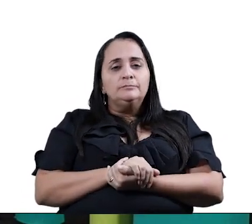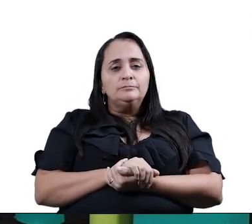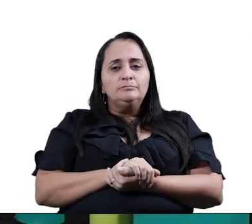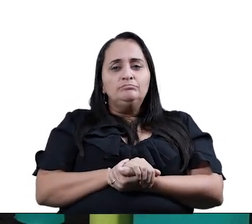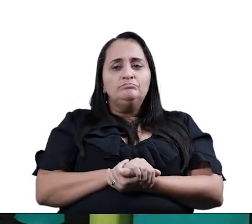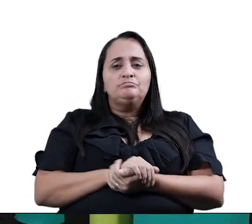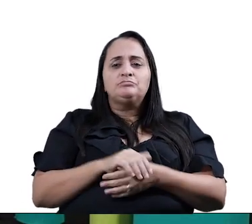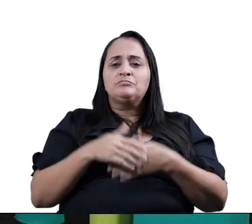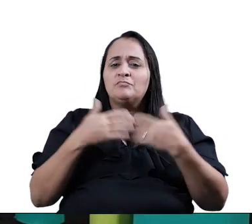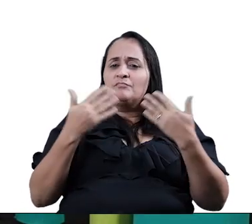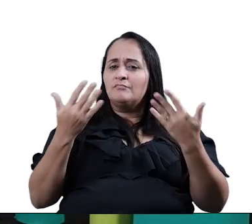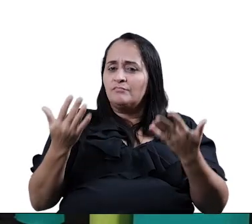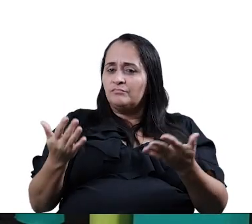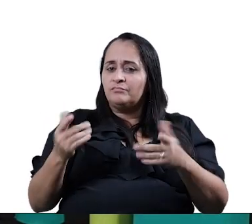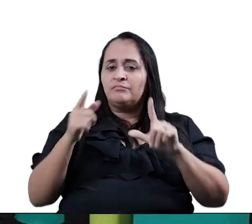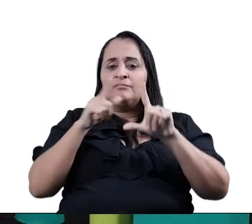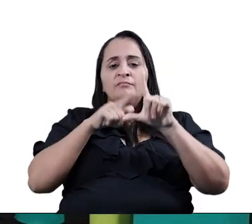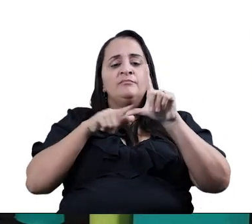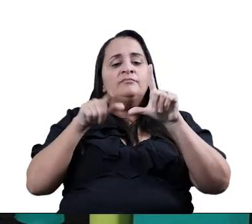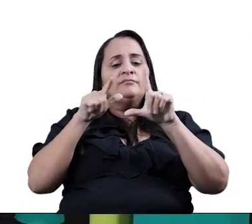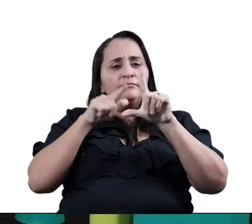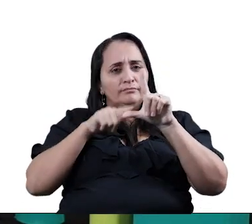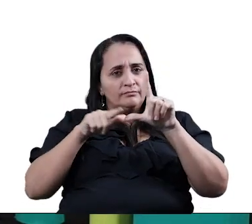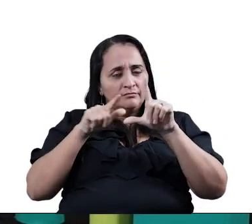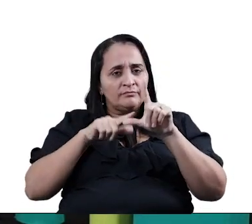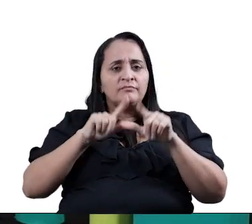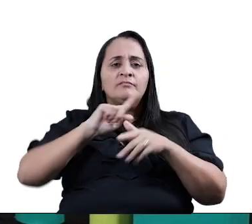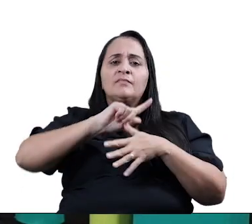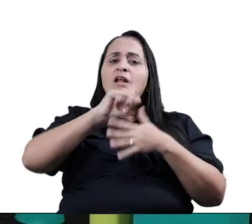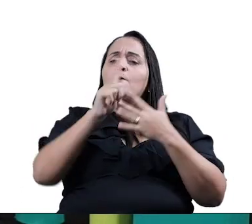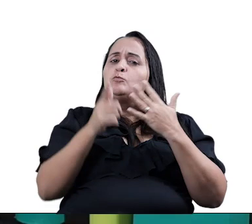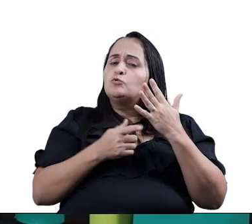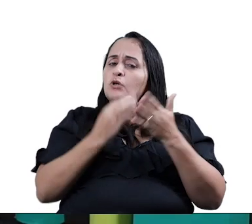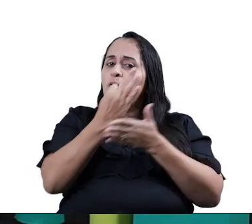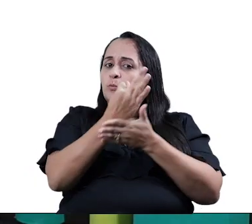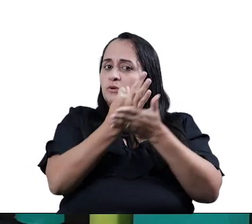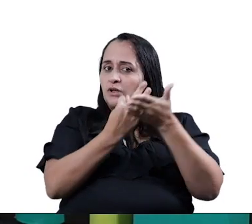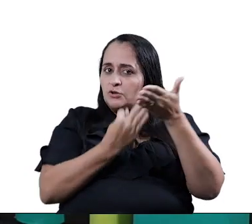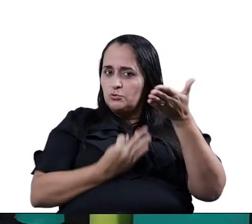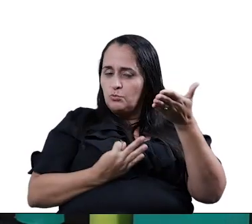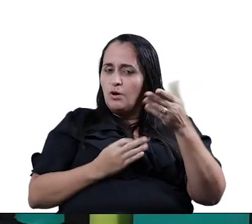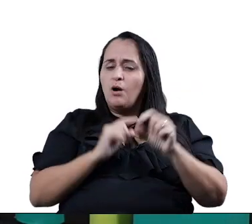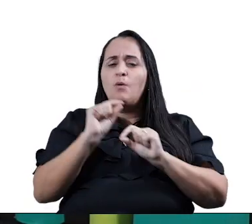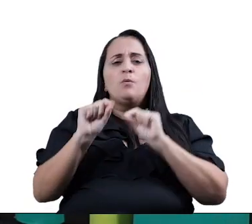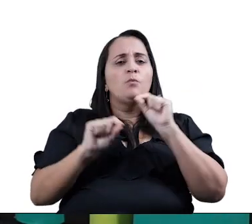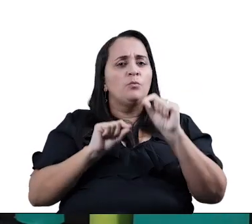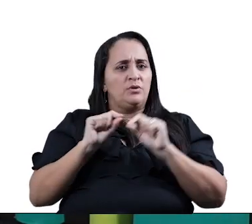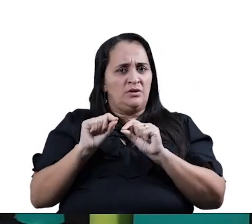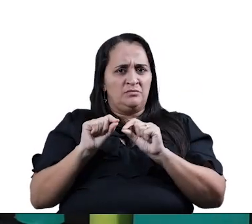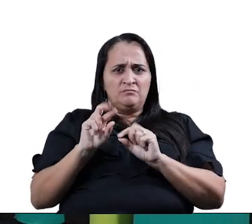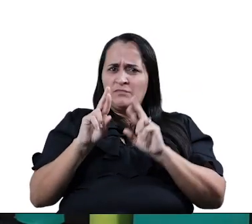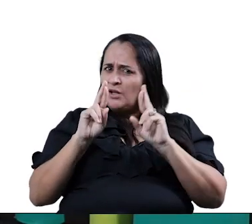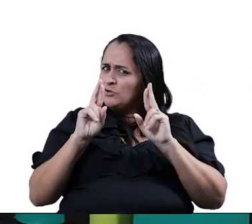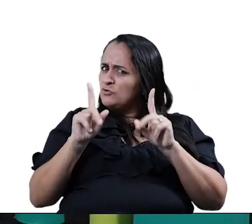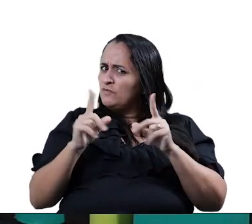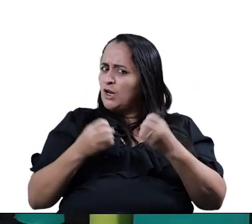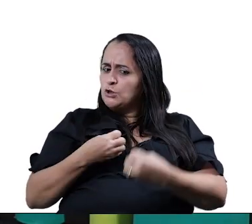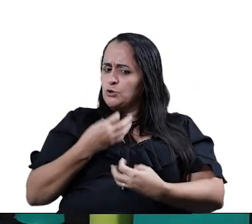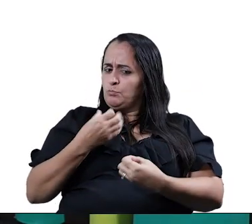A letra de canção é um gênero textual não tão diferente de um poema.